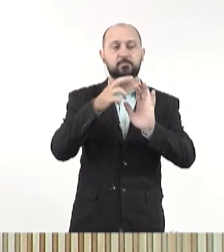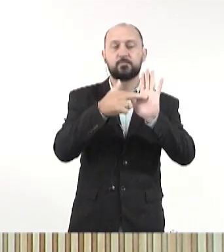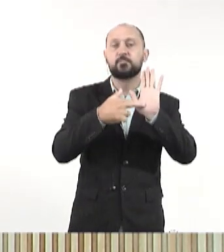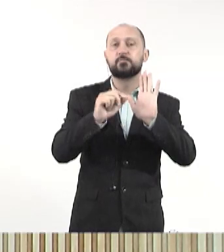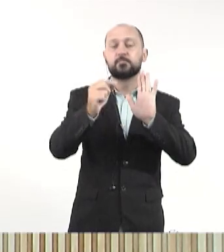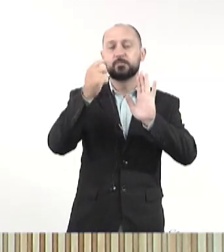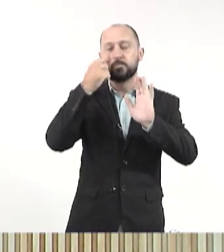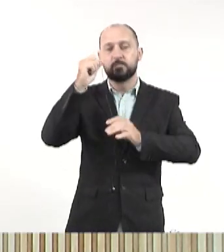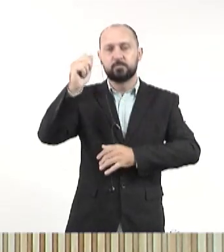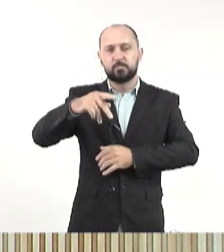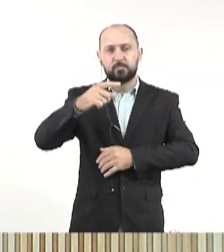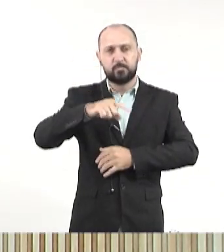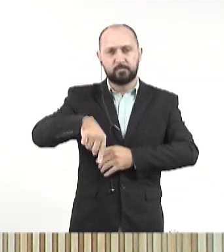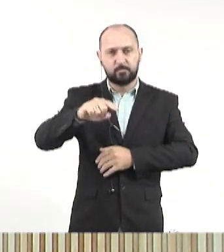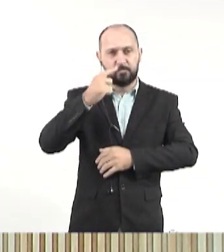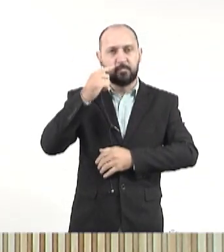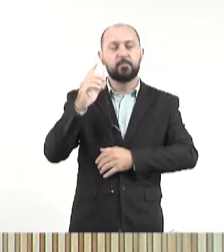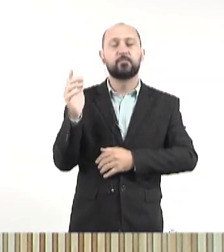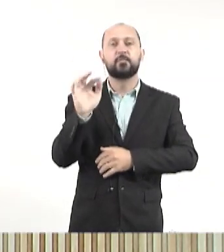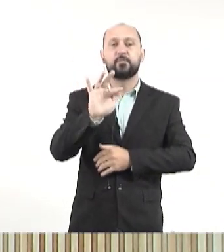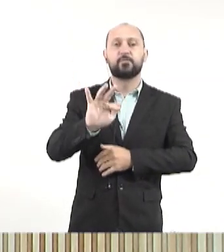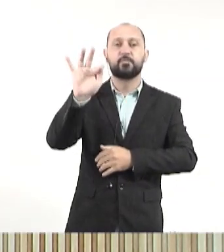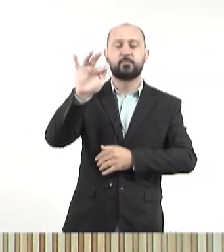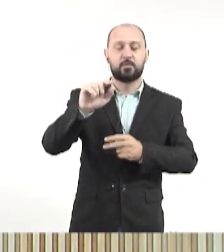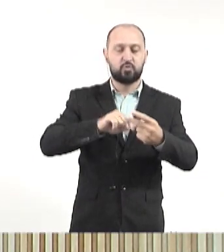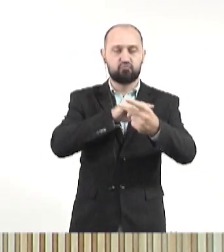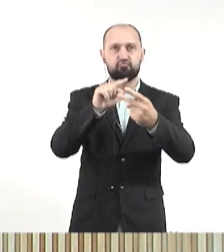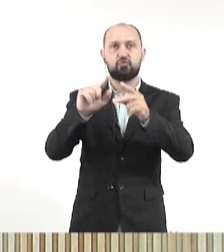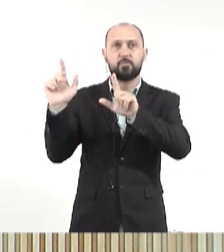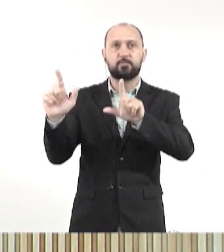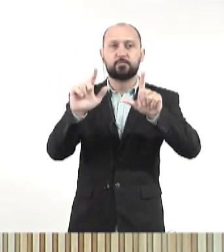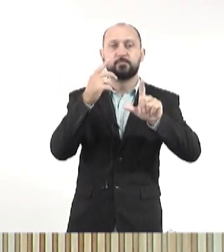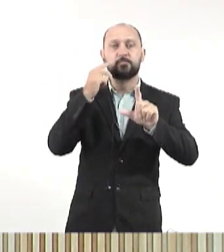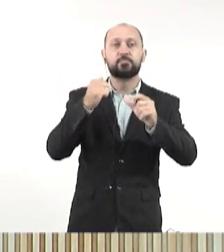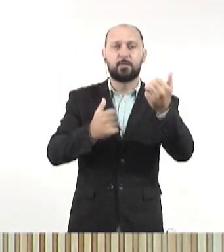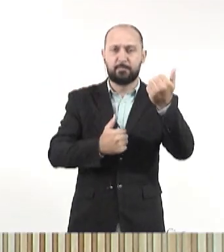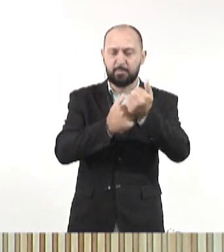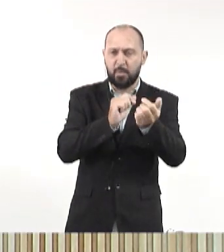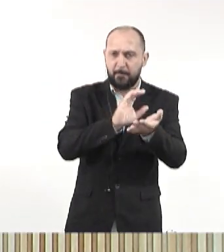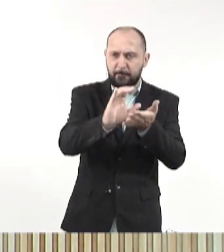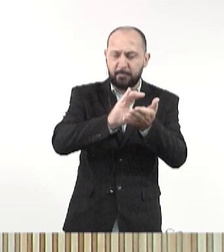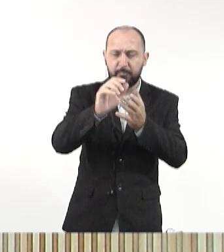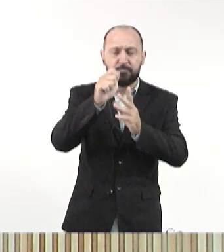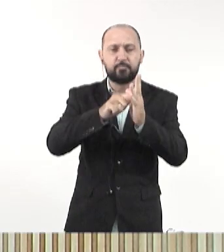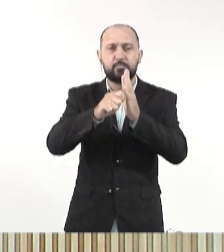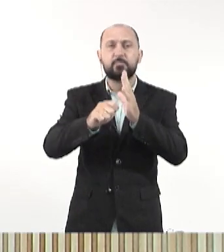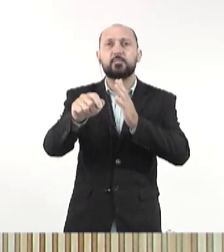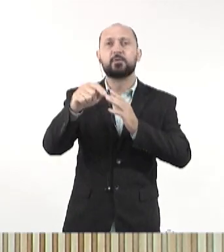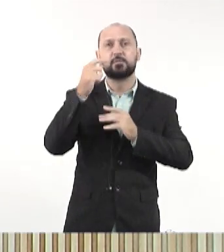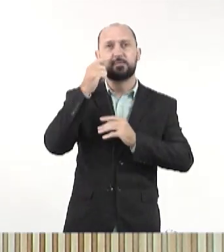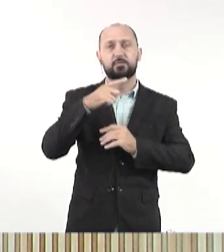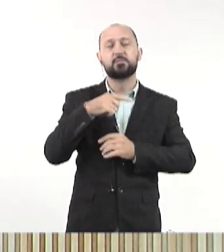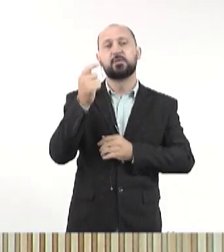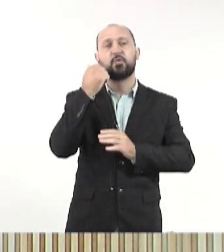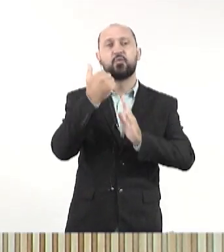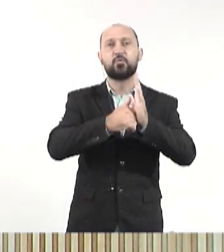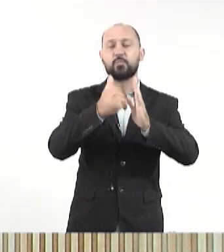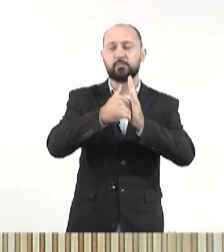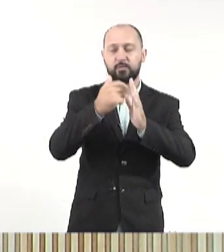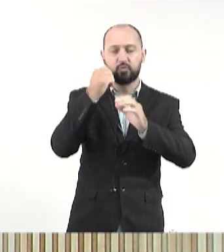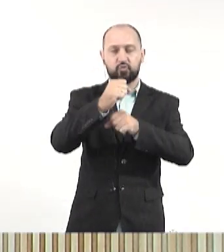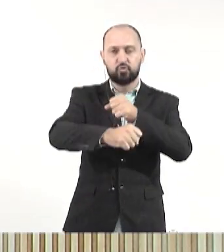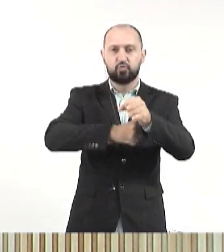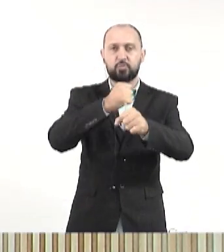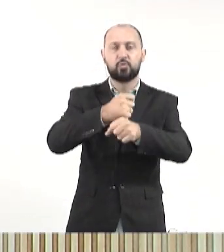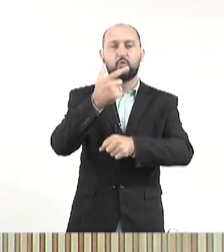regularização previdenciária junto aos entes federais. Numa segunda tela, gente tem, eu falei dos aportes mensais que o governo vai fazer, eu tenho os valores por ano